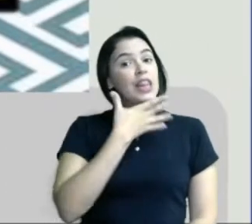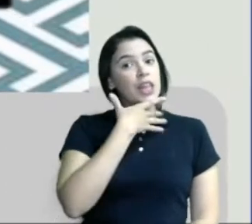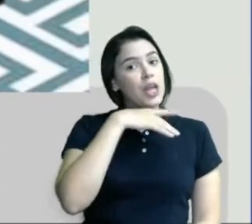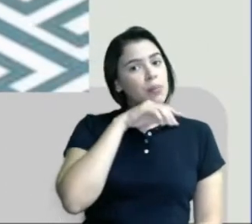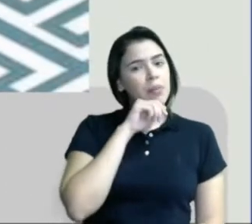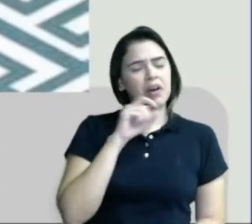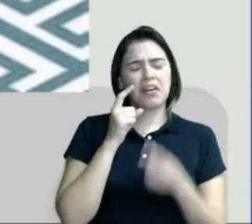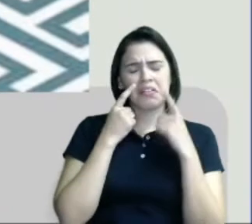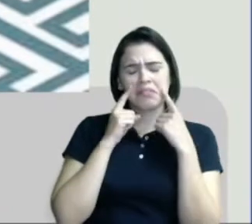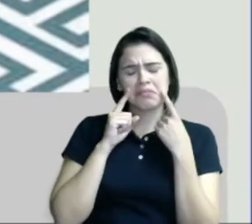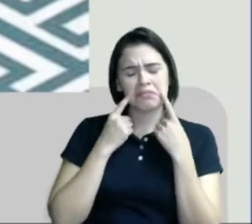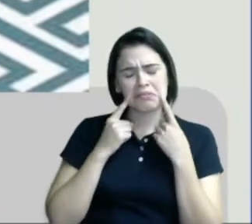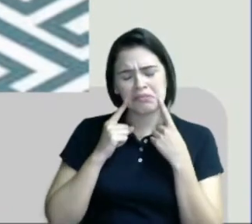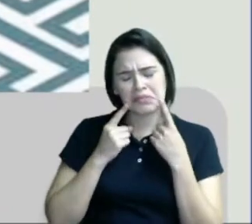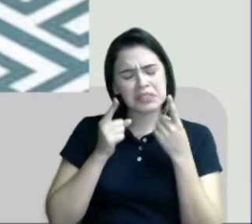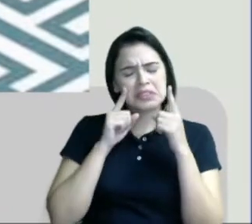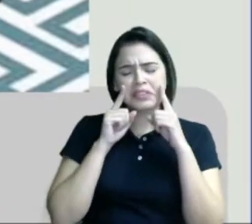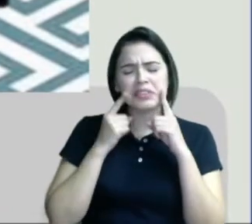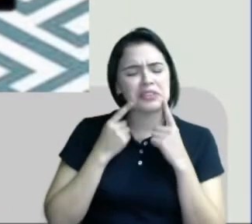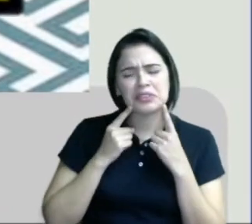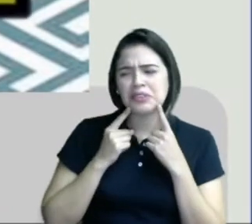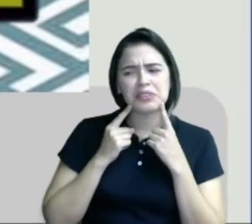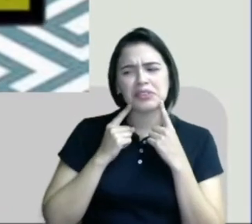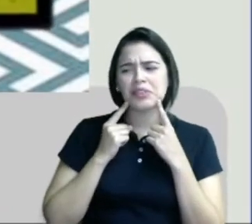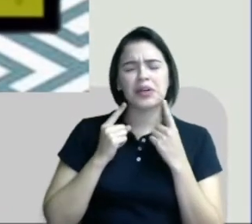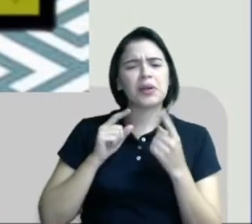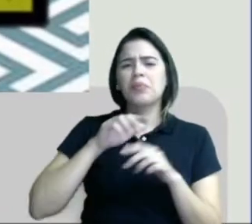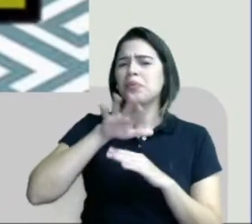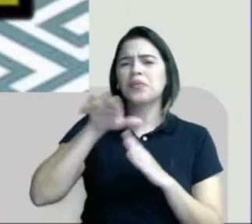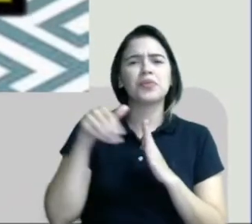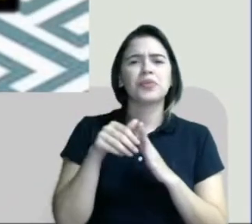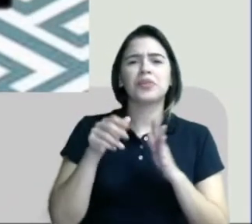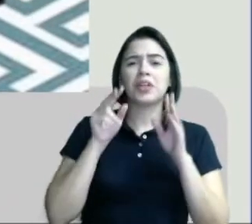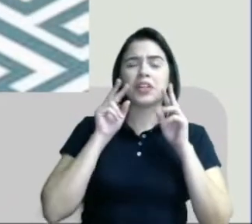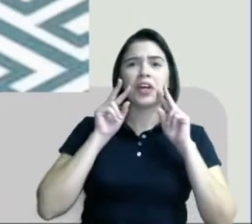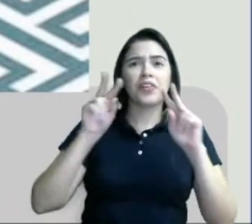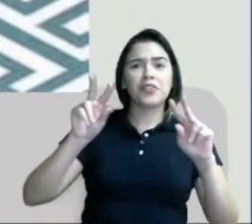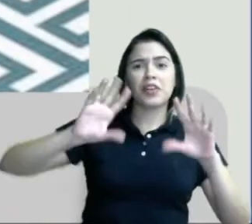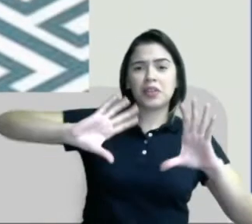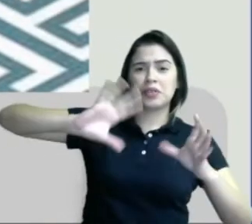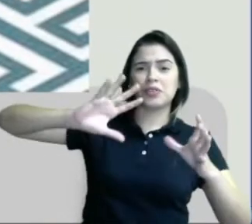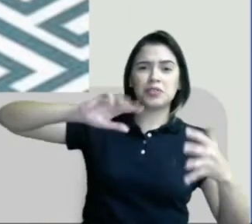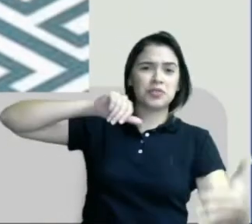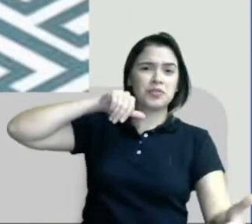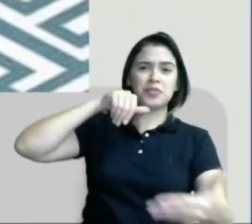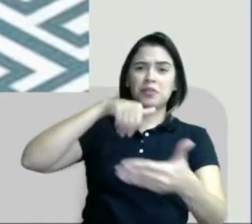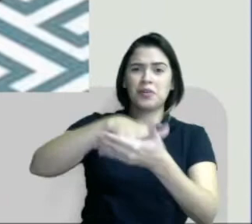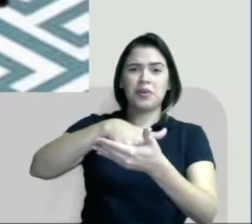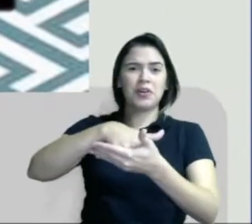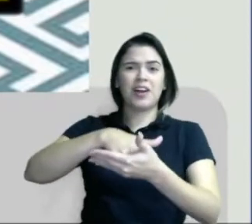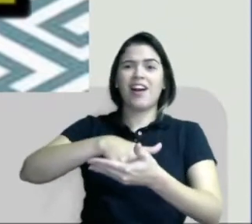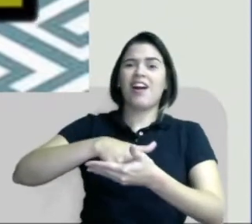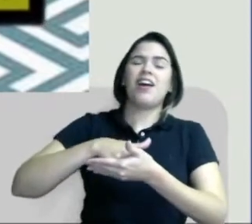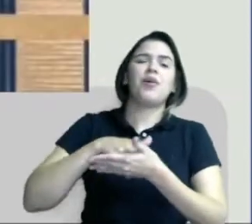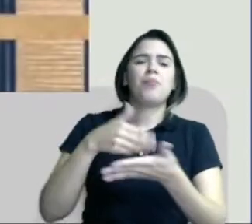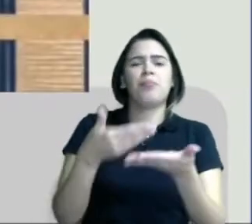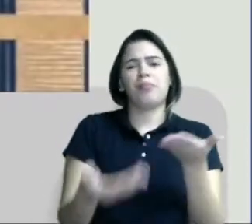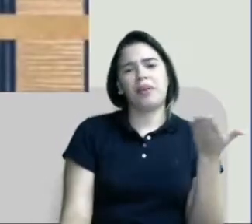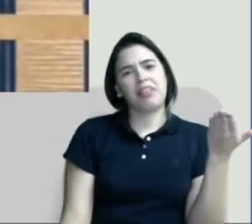chorão. Chora até vendo o seu time preferido perder.